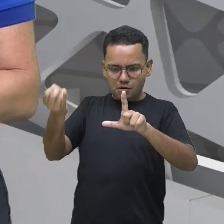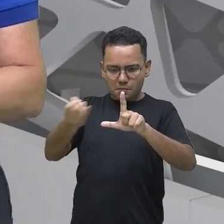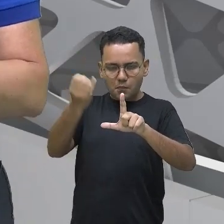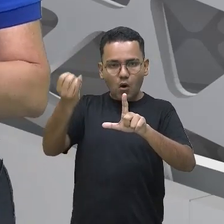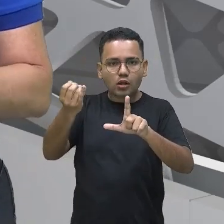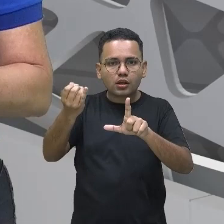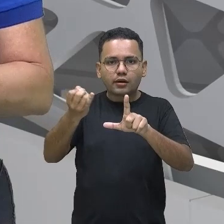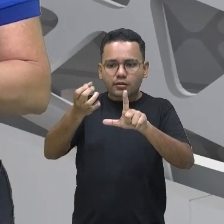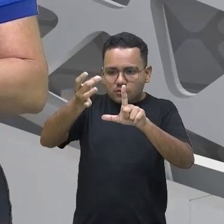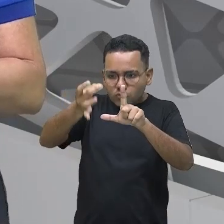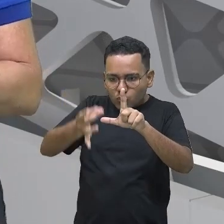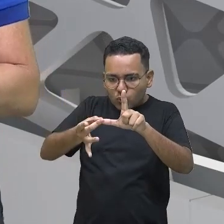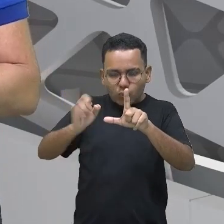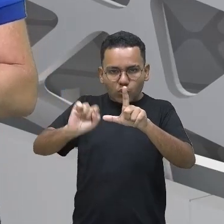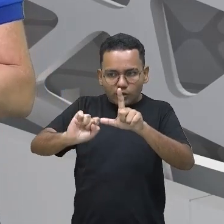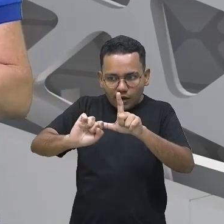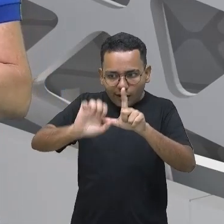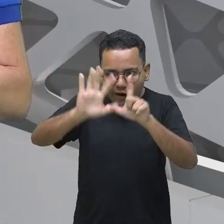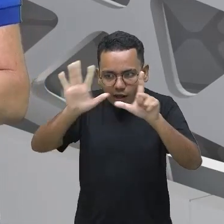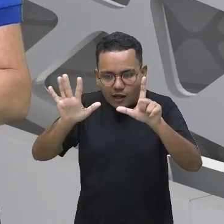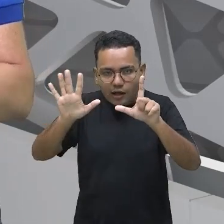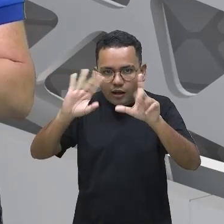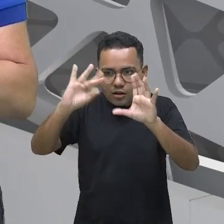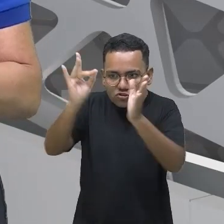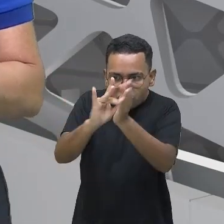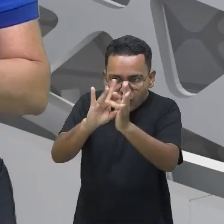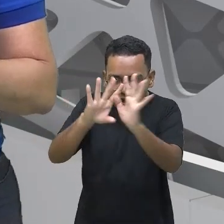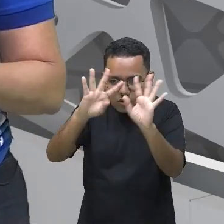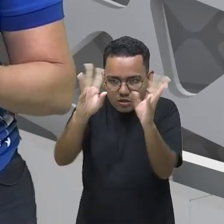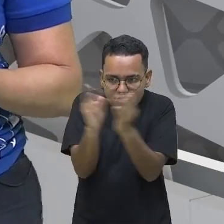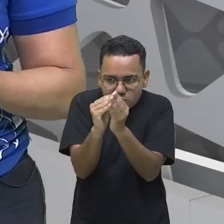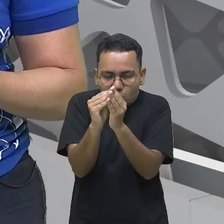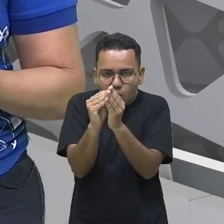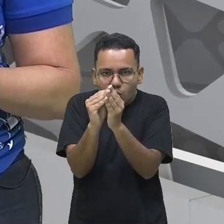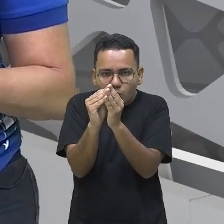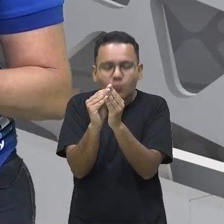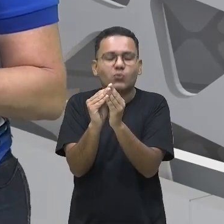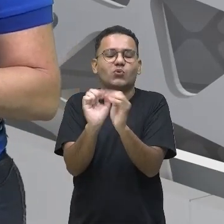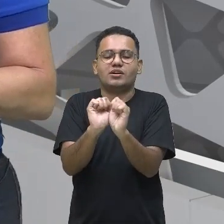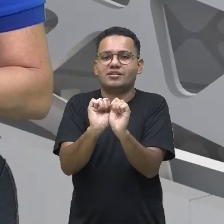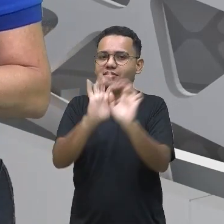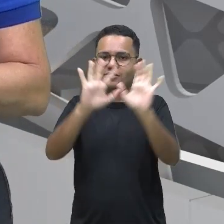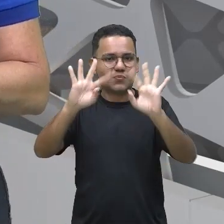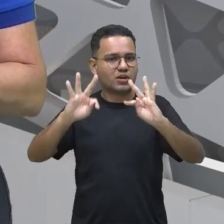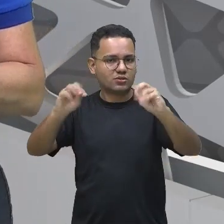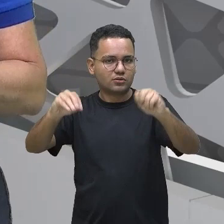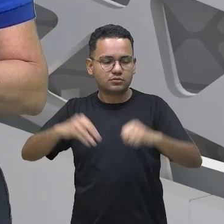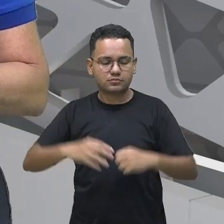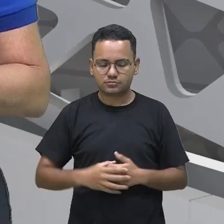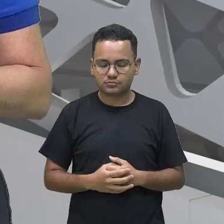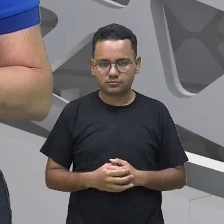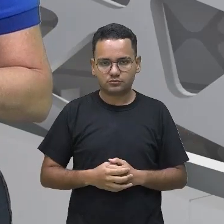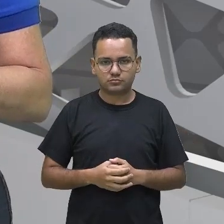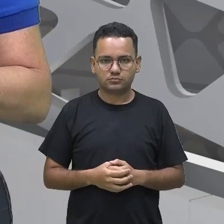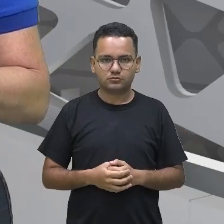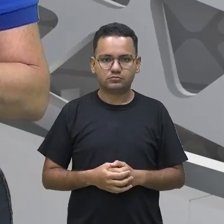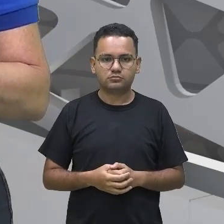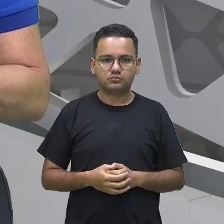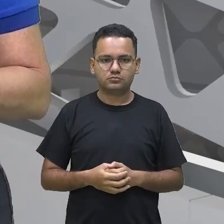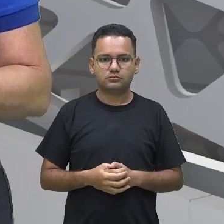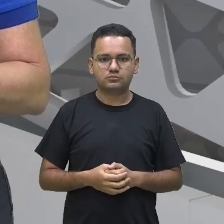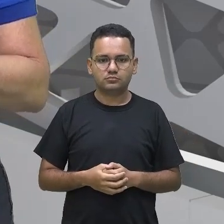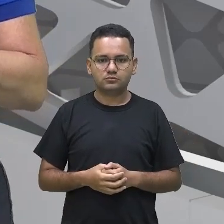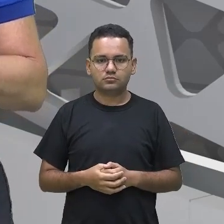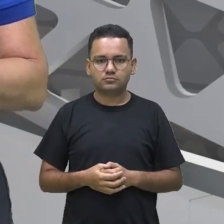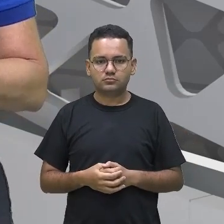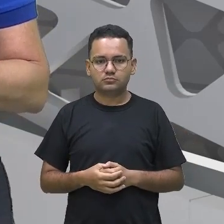tá? Quanto mais compacto e preciso o título, melhor. No entanto, o título ainda precisa ser